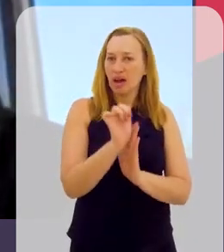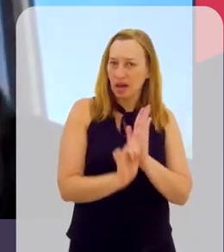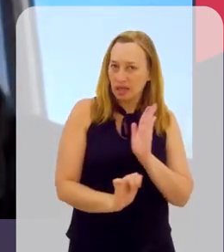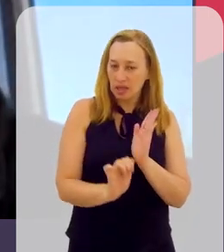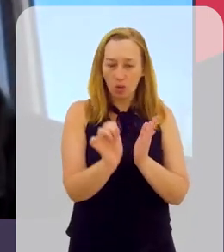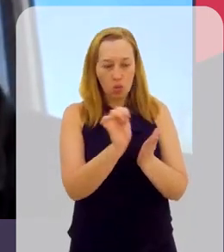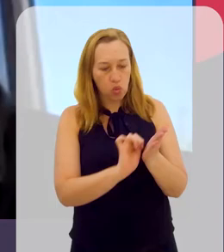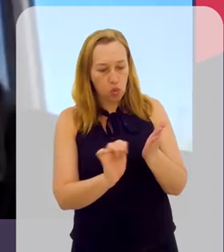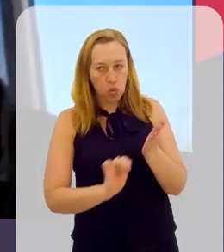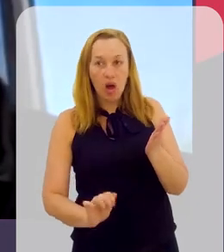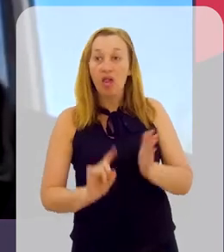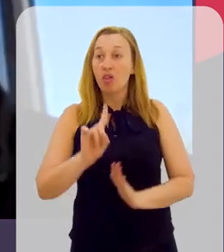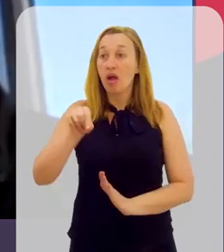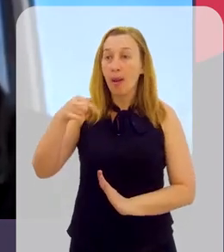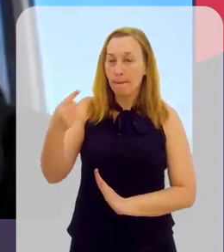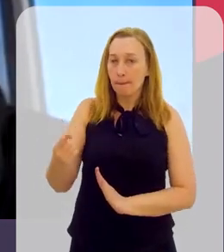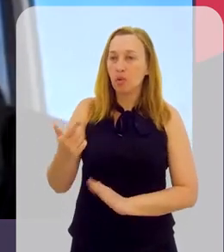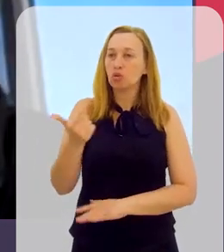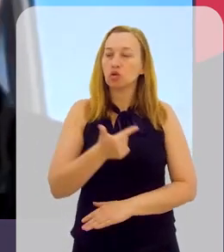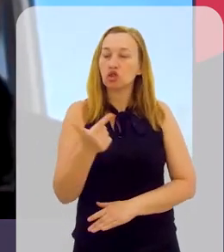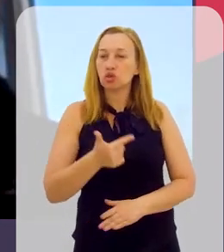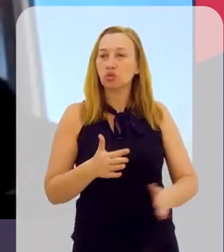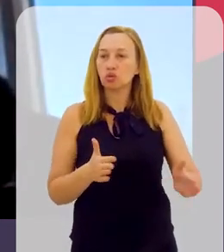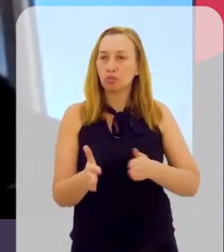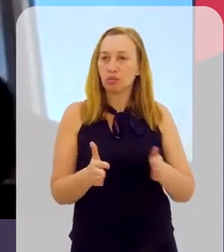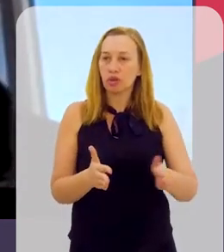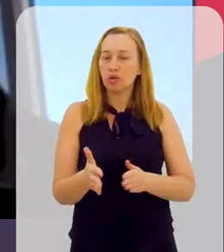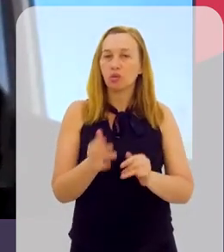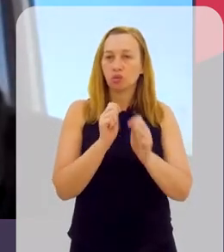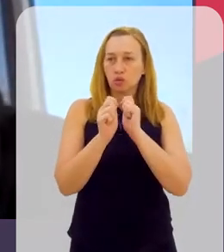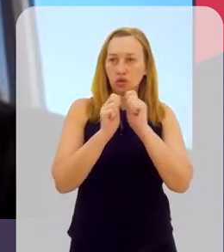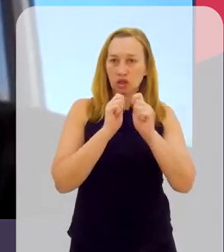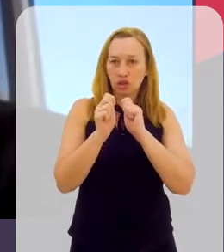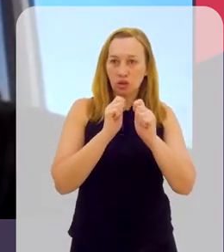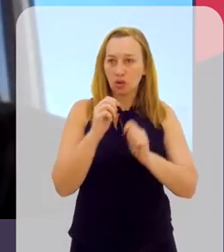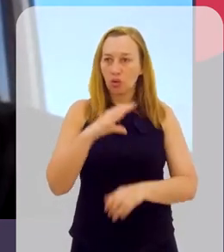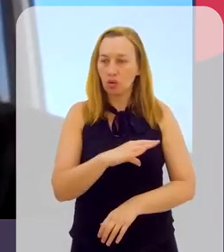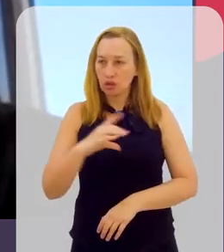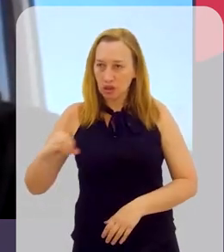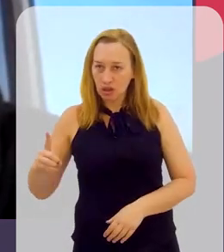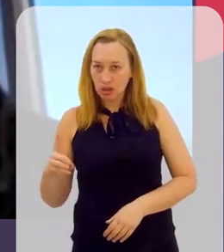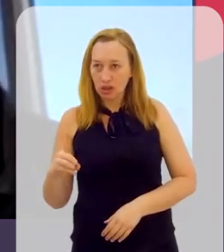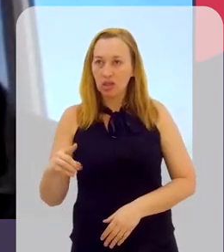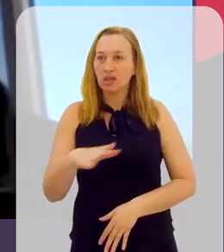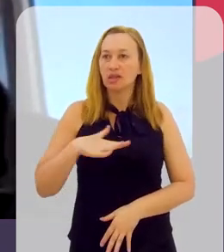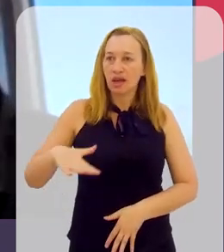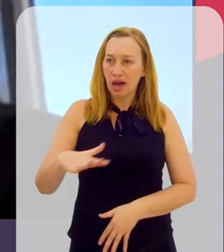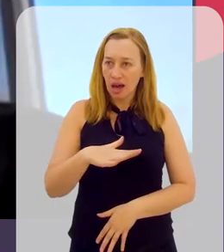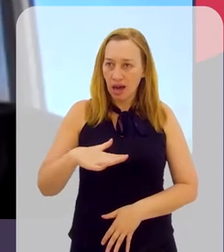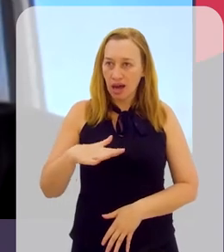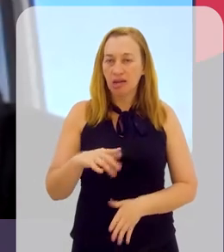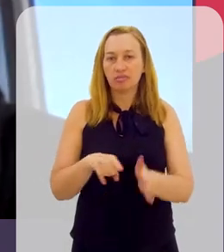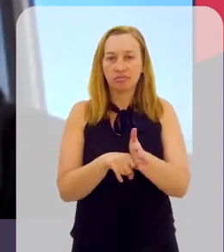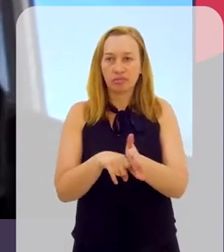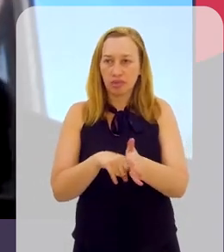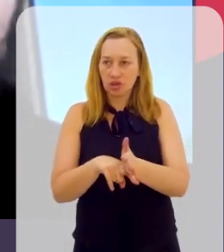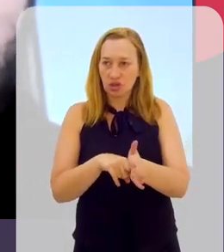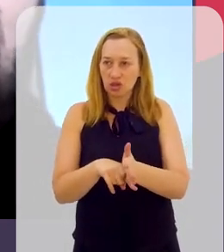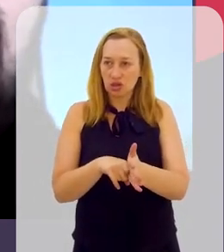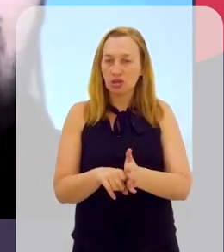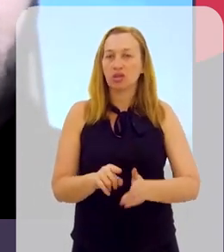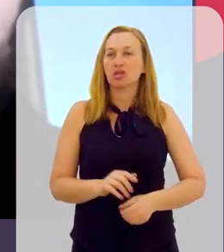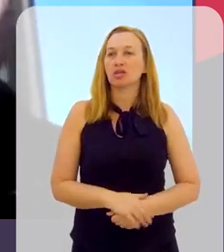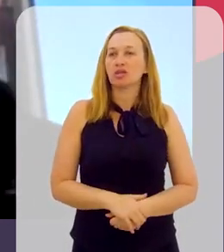redação e depois uma segunda fase já com uma entrevista com o coordenador da área da linha de